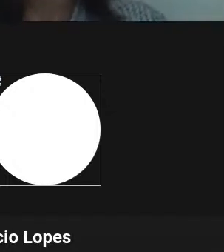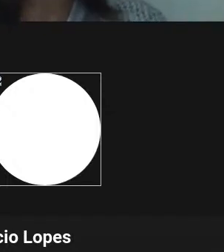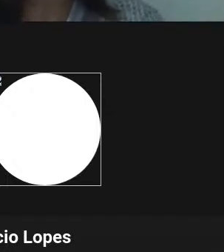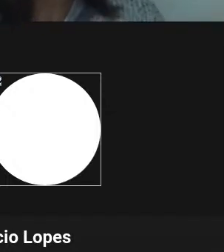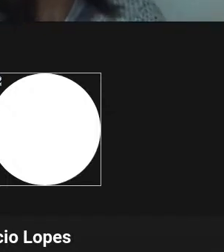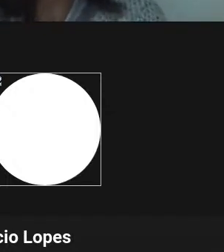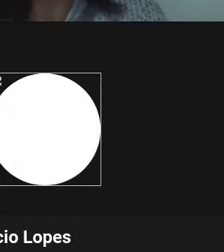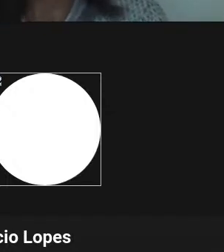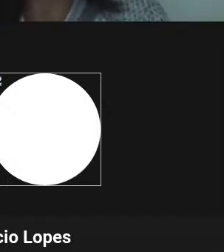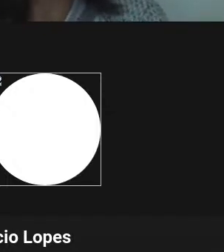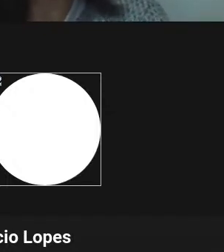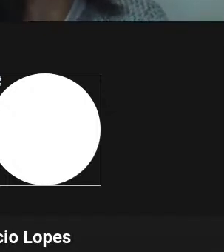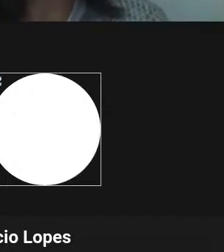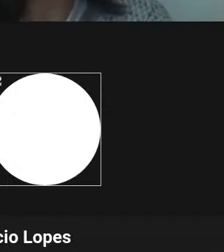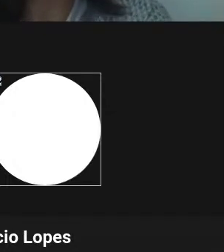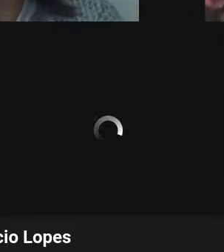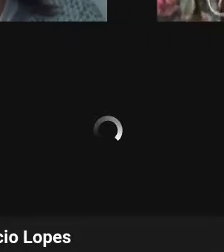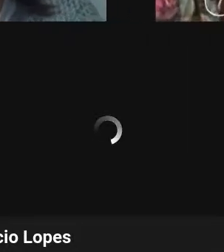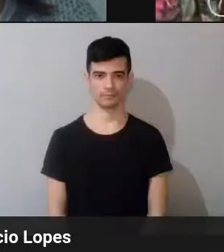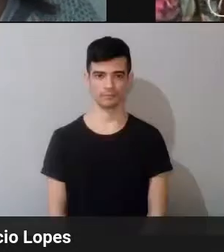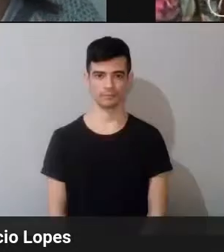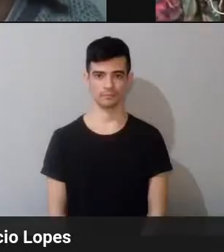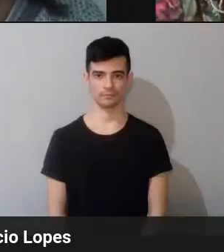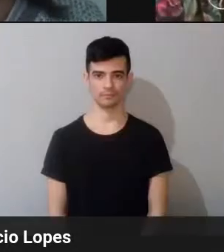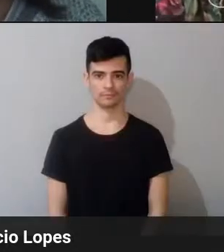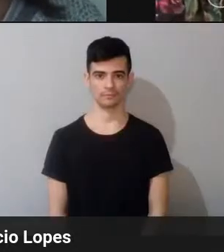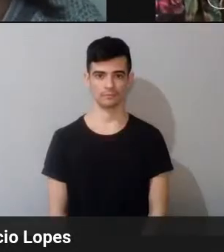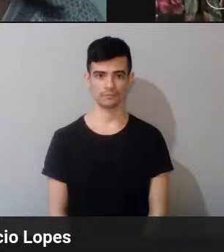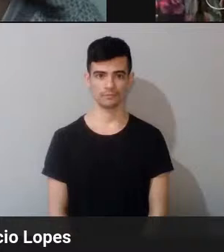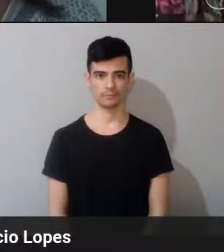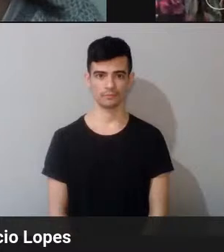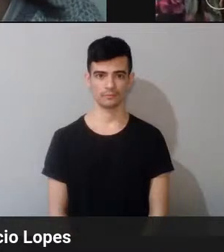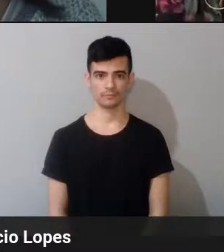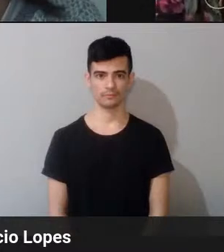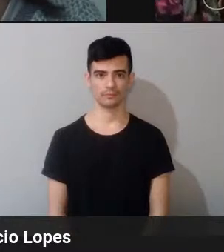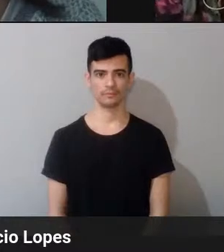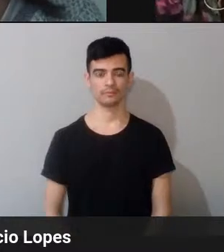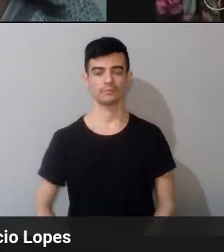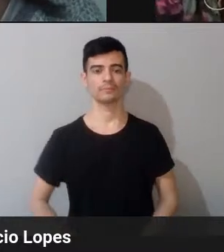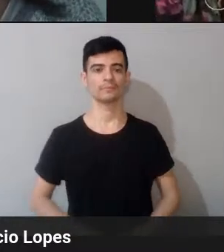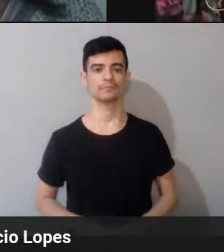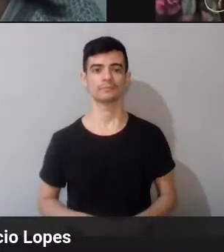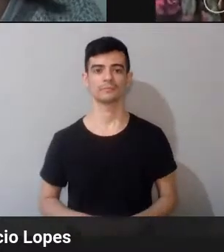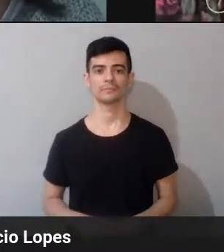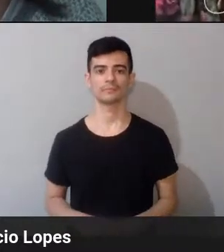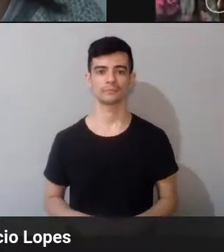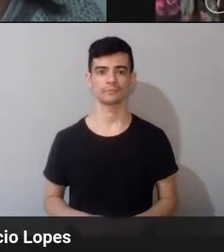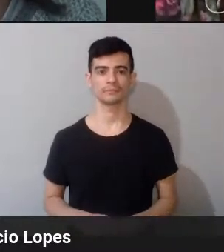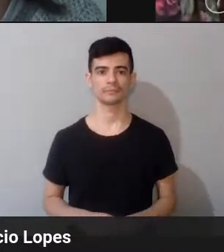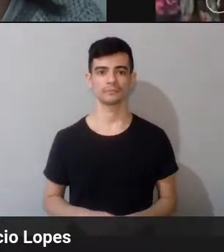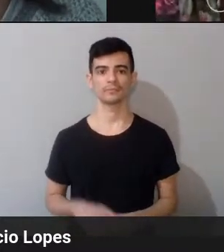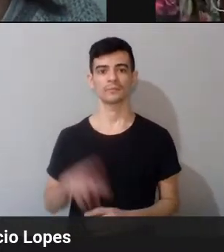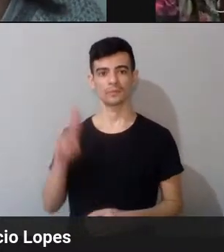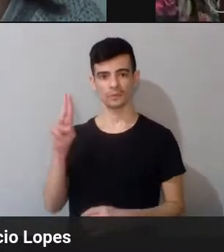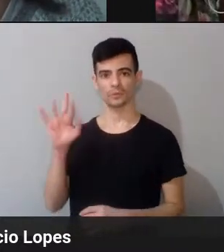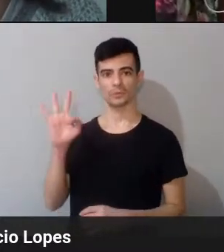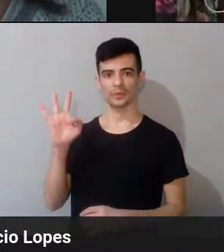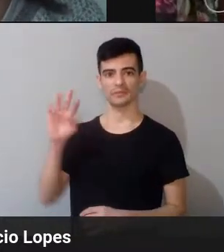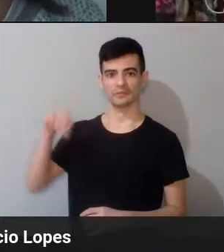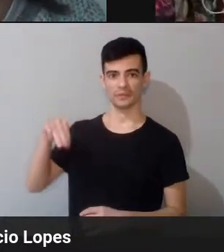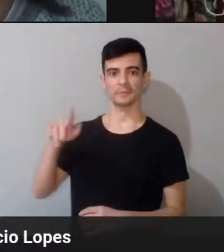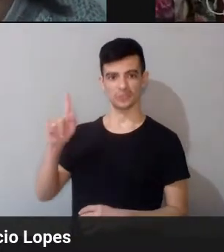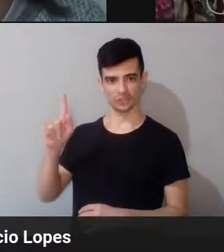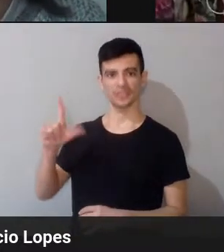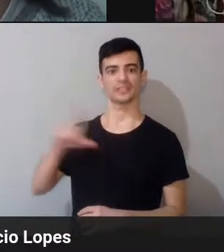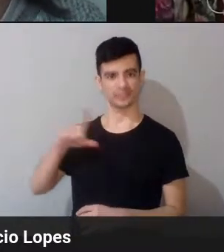A UFMG... o primeiro passo, né? Essa certificação é um trabalho muito bonito. Ah, é? É, eles fazem. Eles